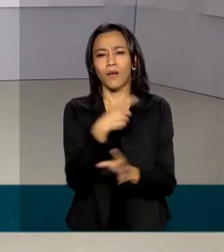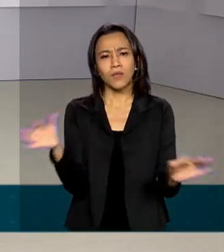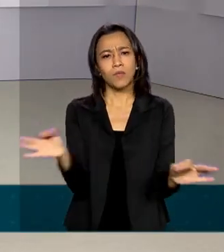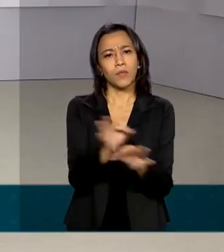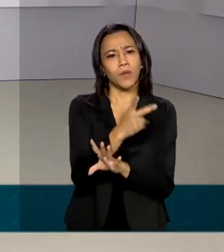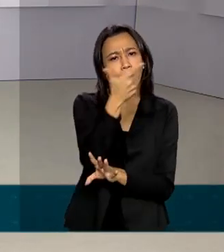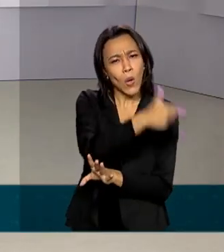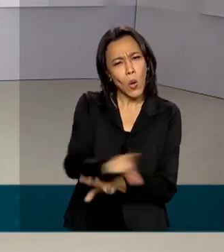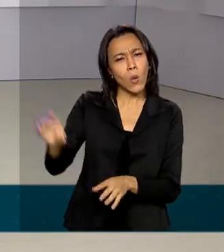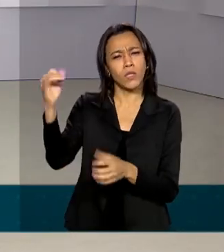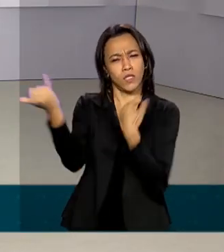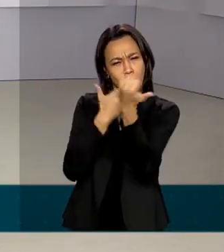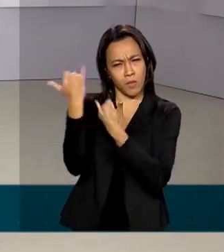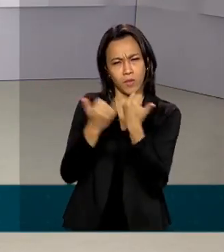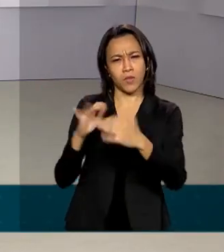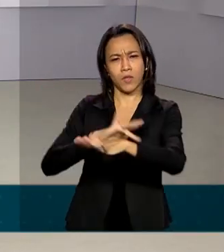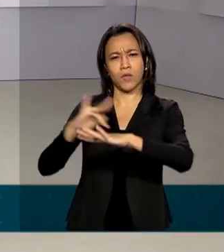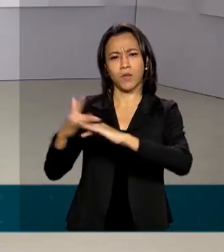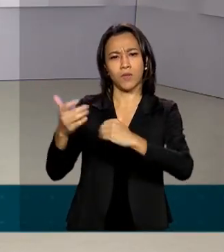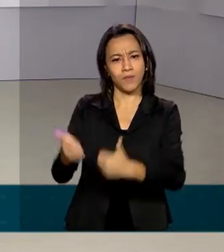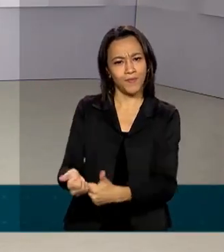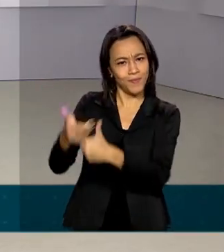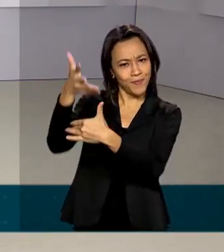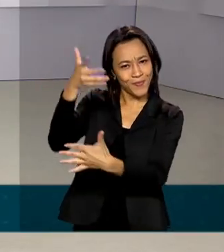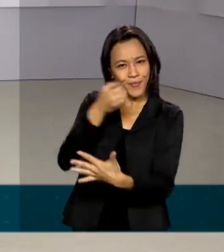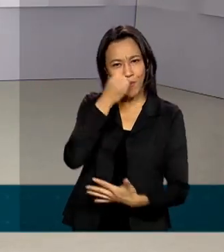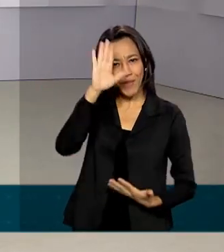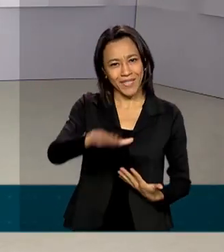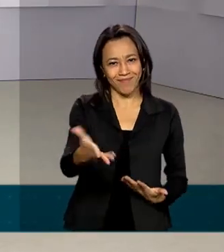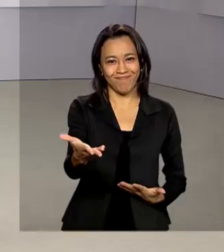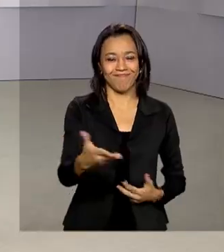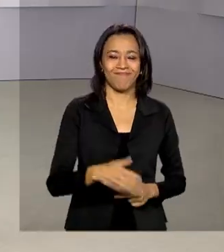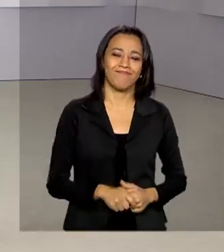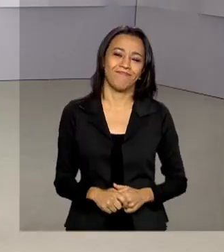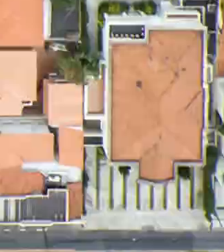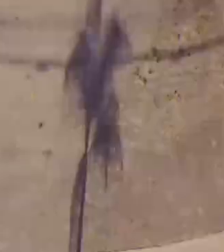Outras informações nas nossas redes sociais. Boa tarde para você.